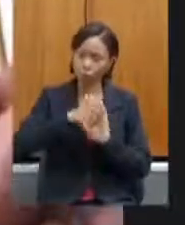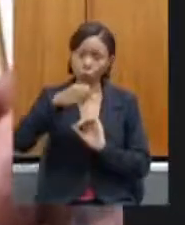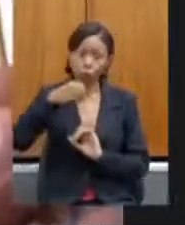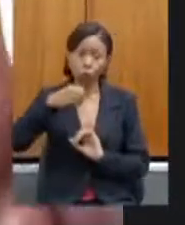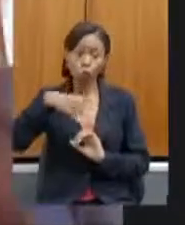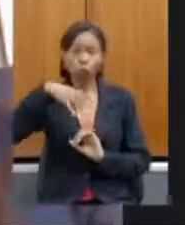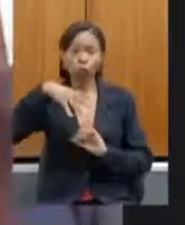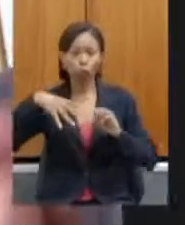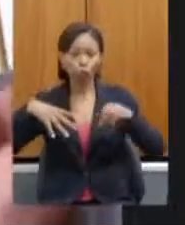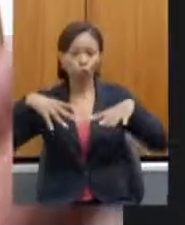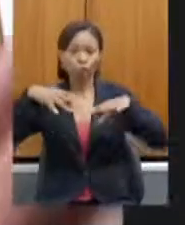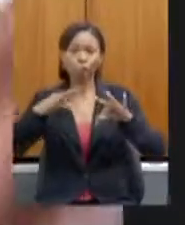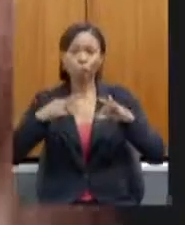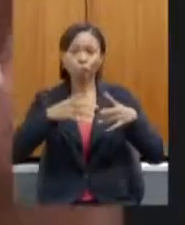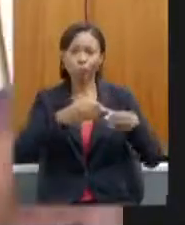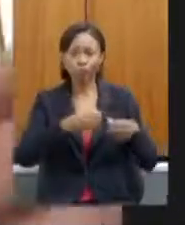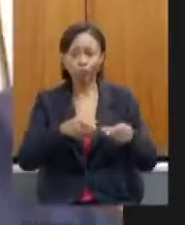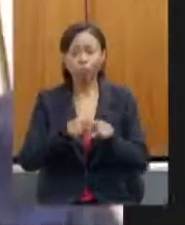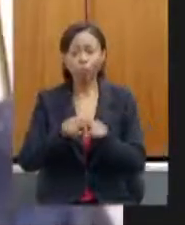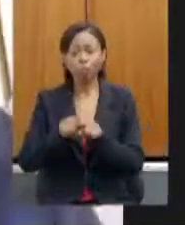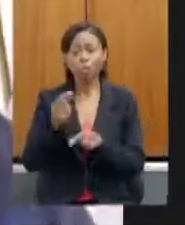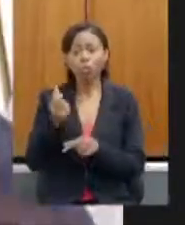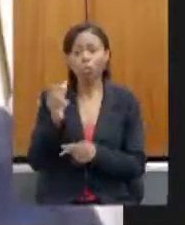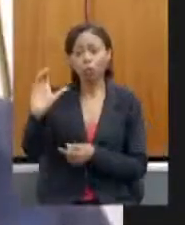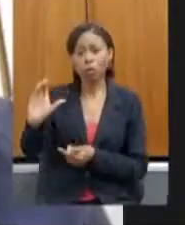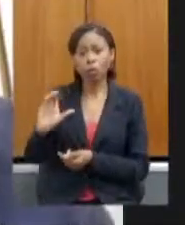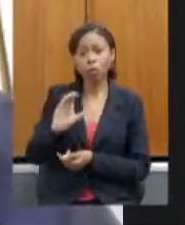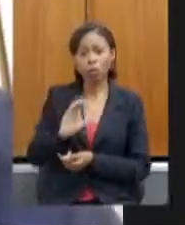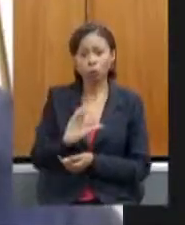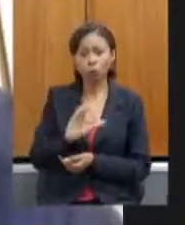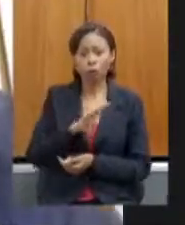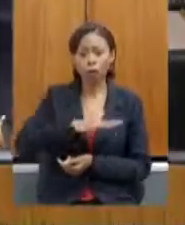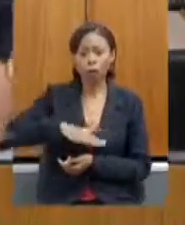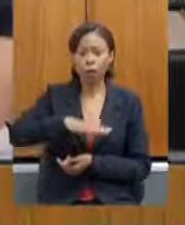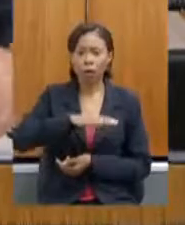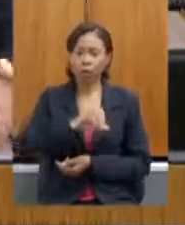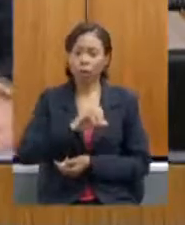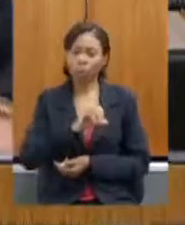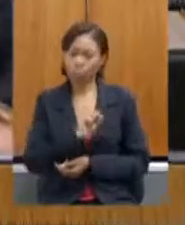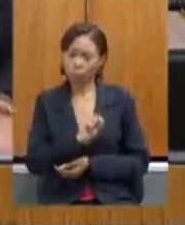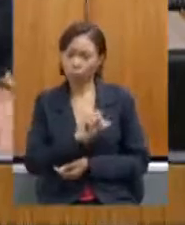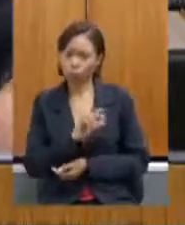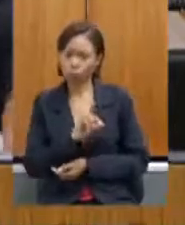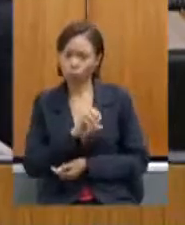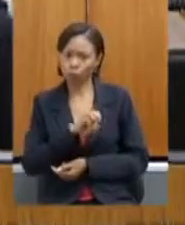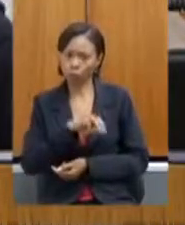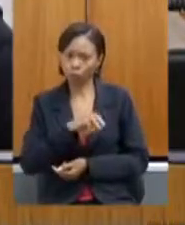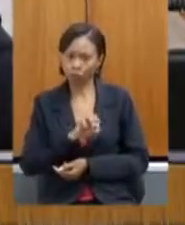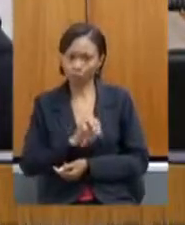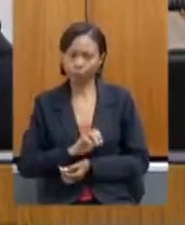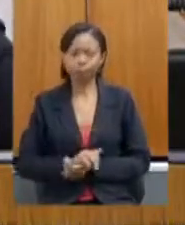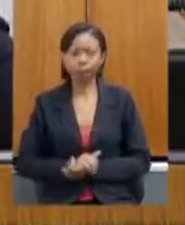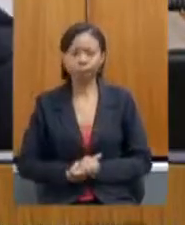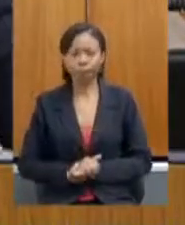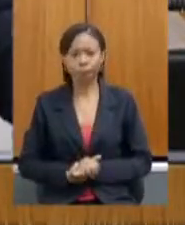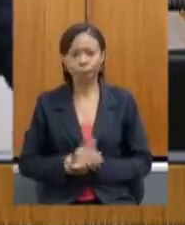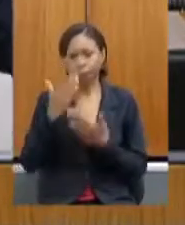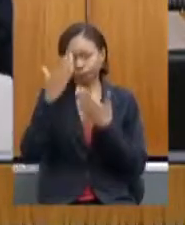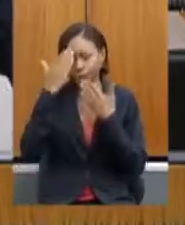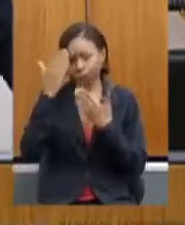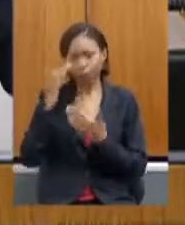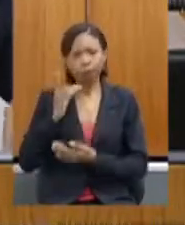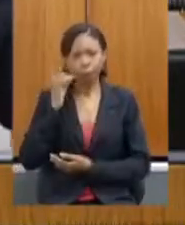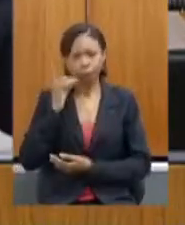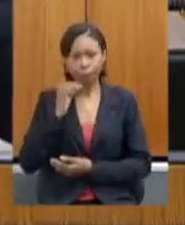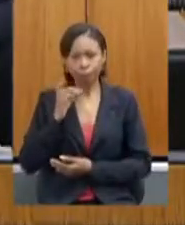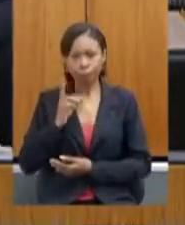importantes da Sudene para a área mineira da Sudene muito obrigado obrigado apresado deputado Carlos